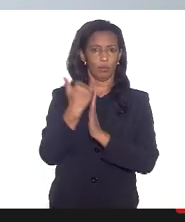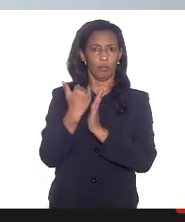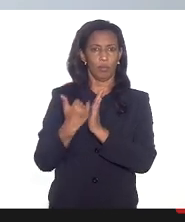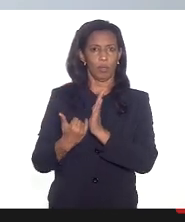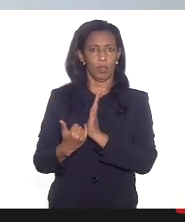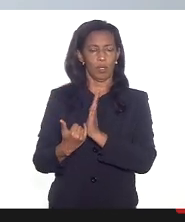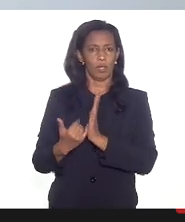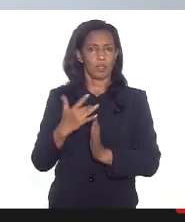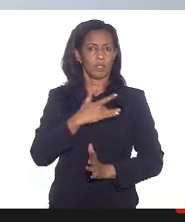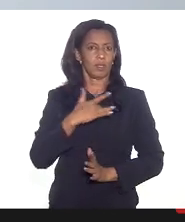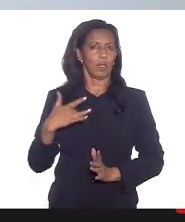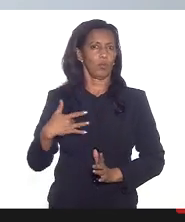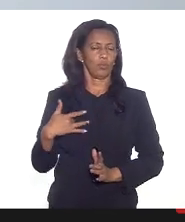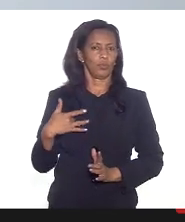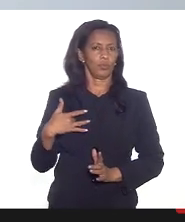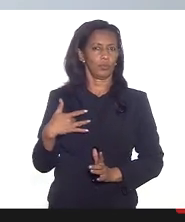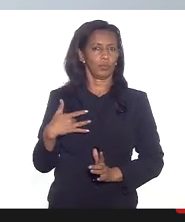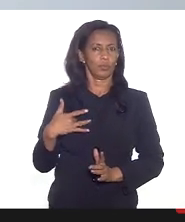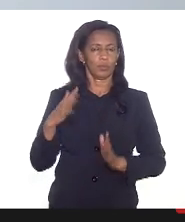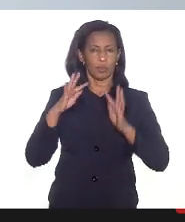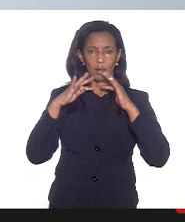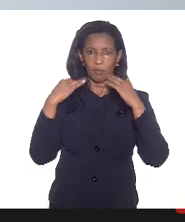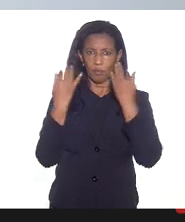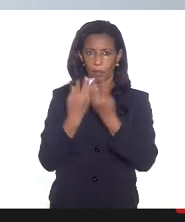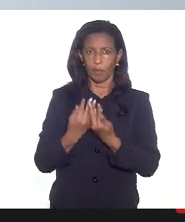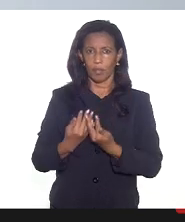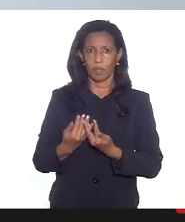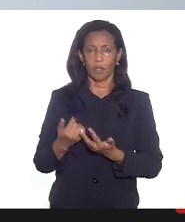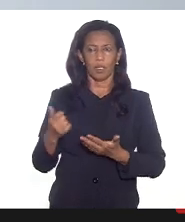Saúde da Família que ele é algo